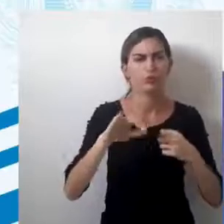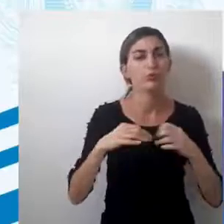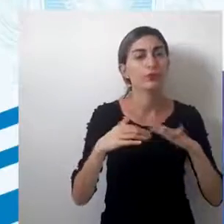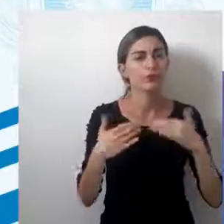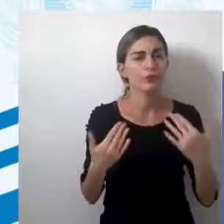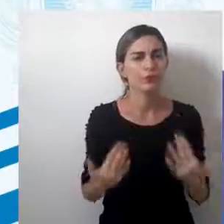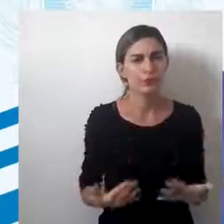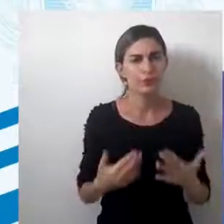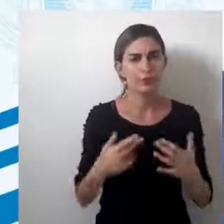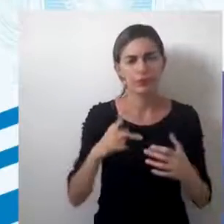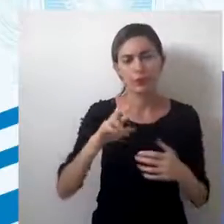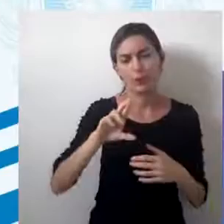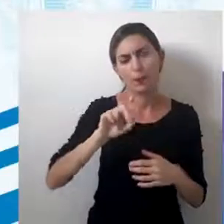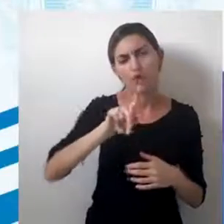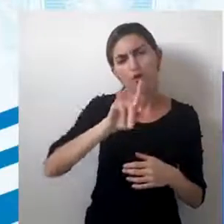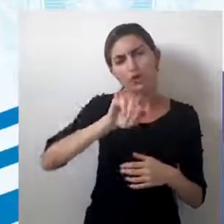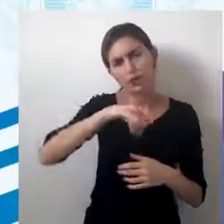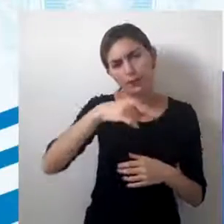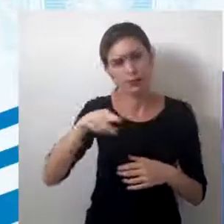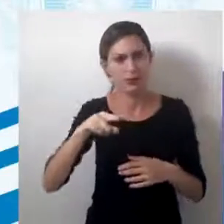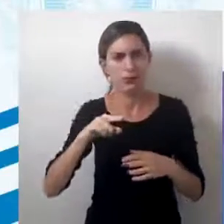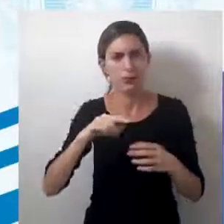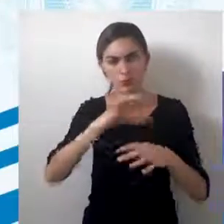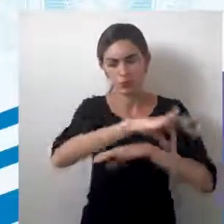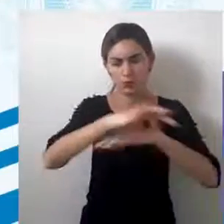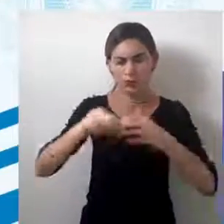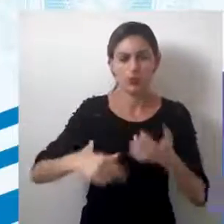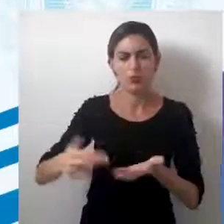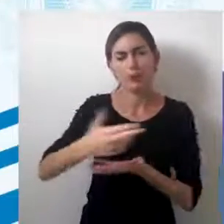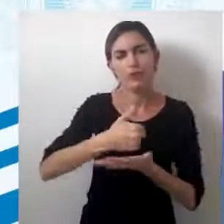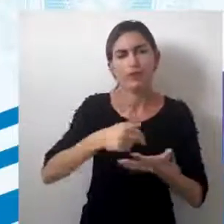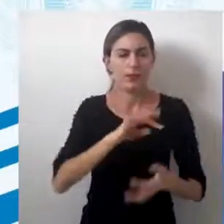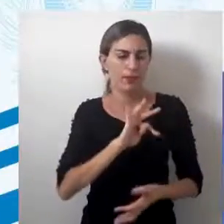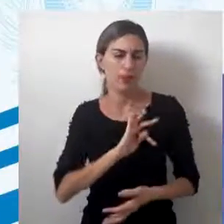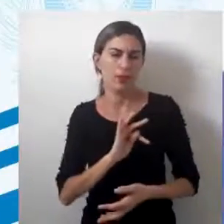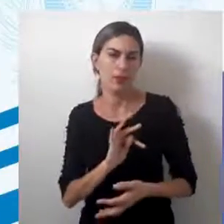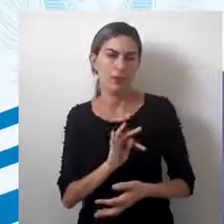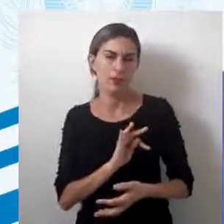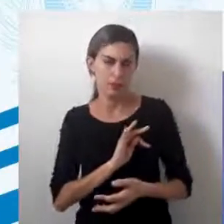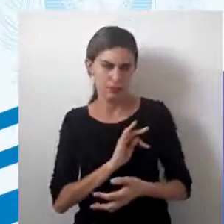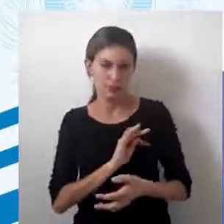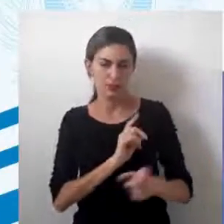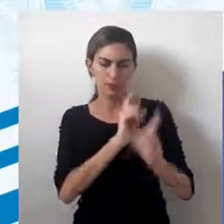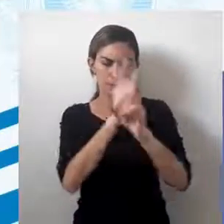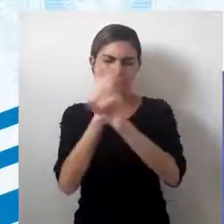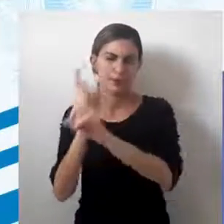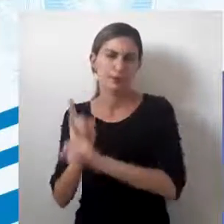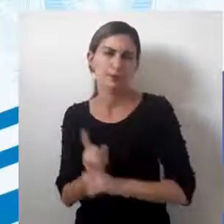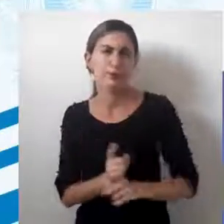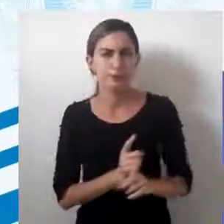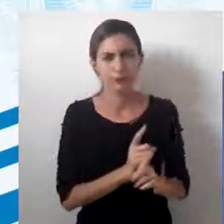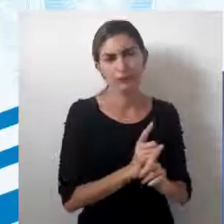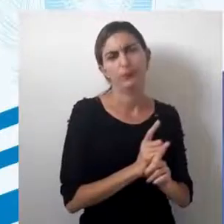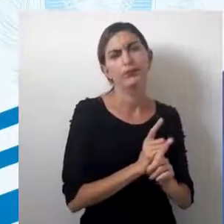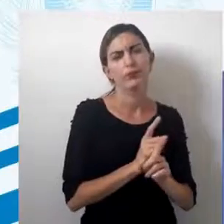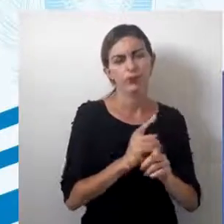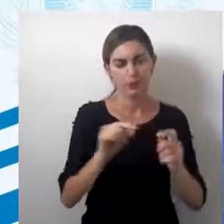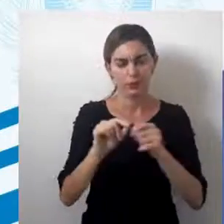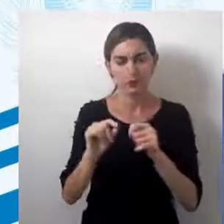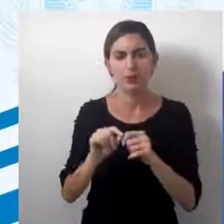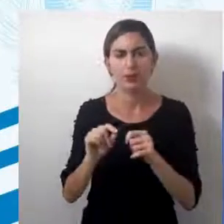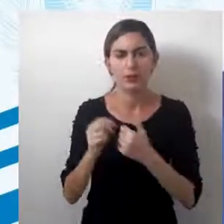Então, a projeção cartográfica ela vem como uma técnica de identificar, de